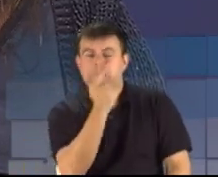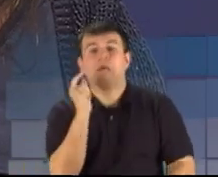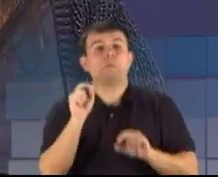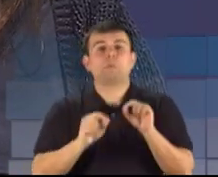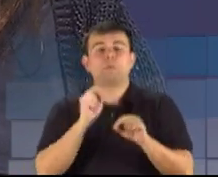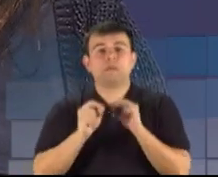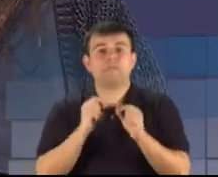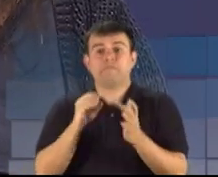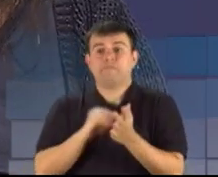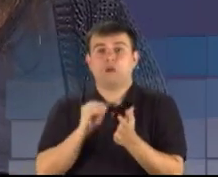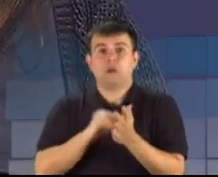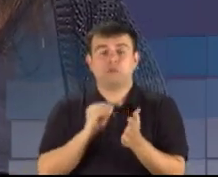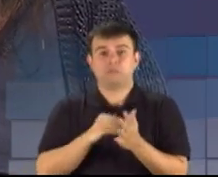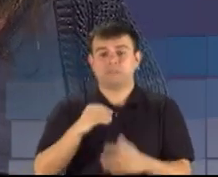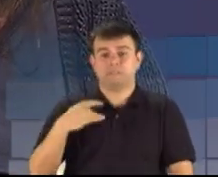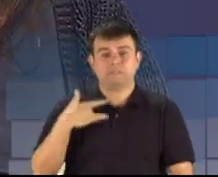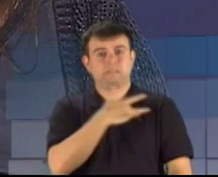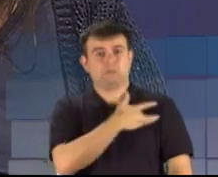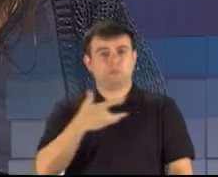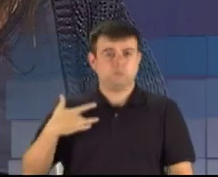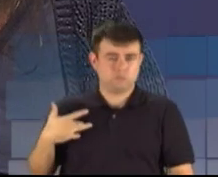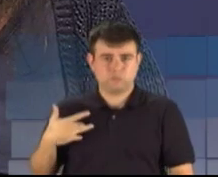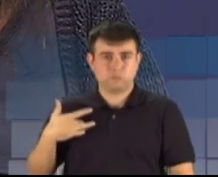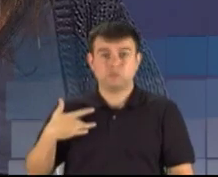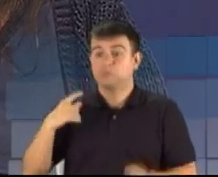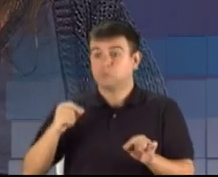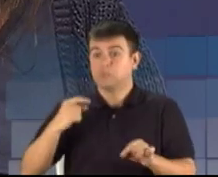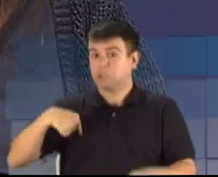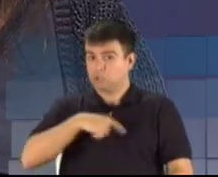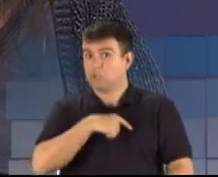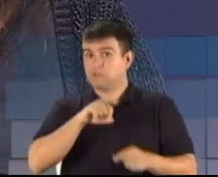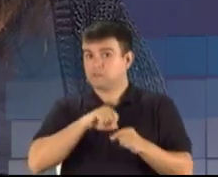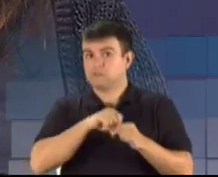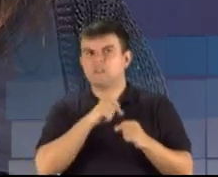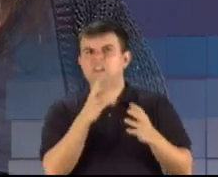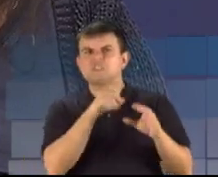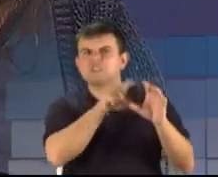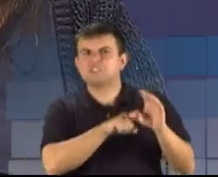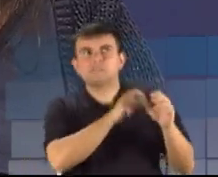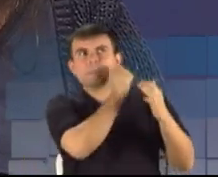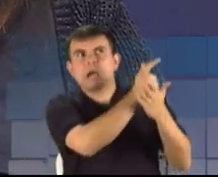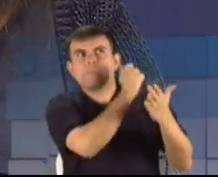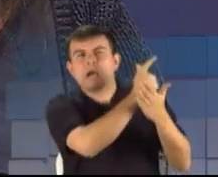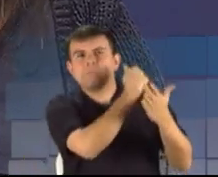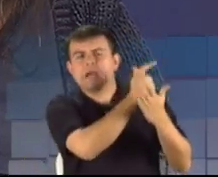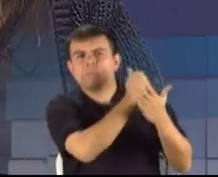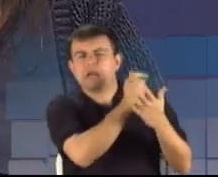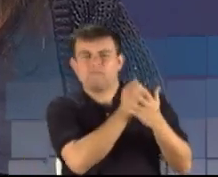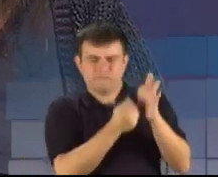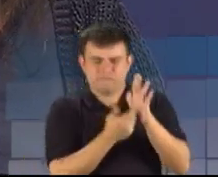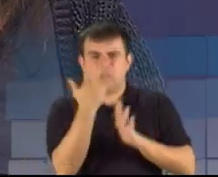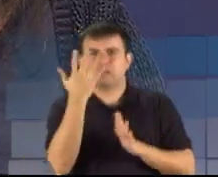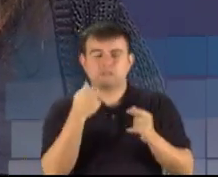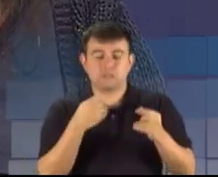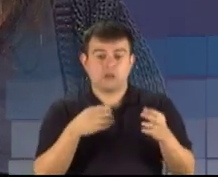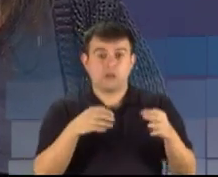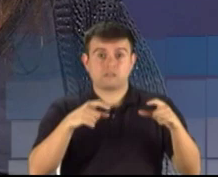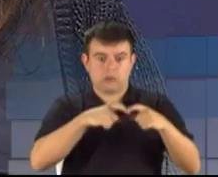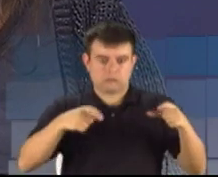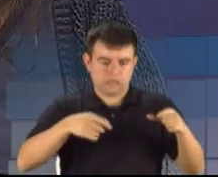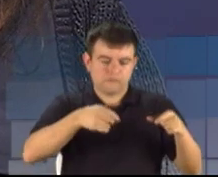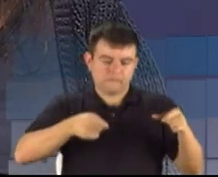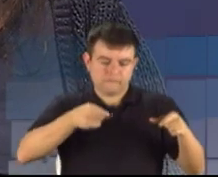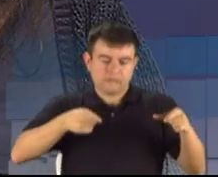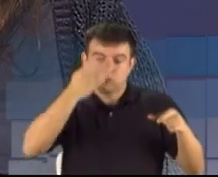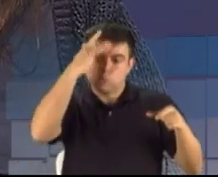como o Equador fez, investigar essa dívida que já foi paga várias vezes. Ninguém paga um carnê que não sabe de onde vem e